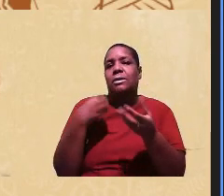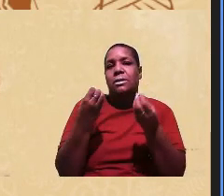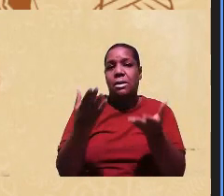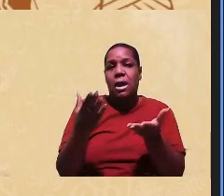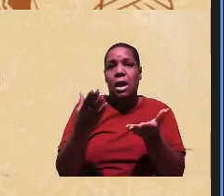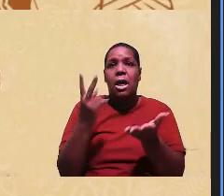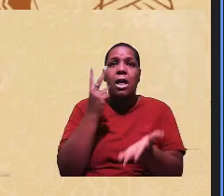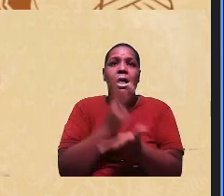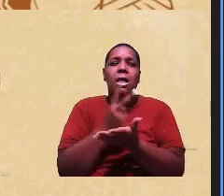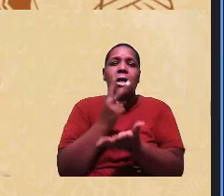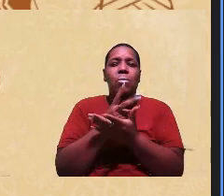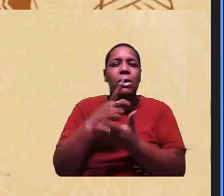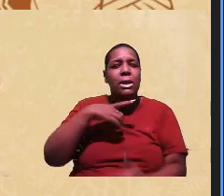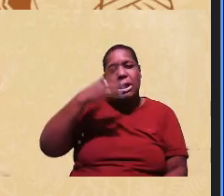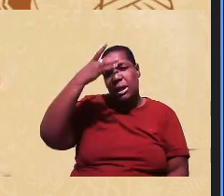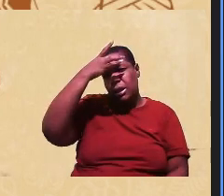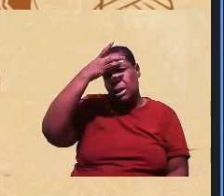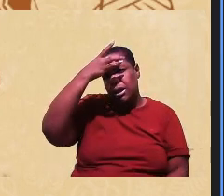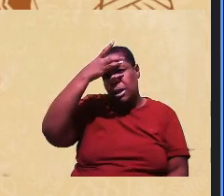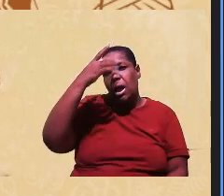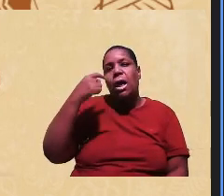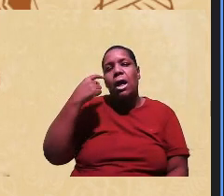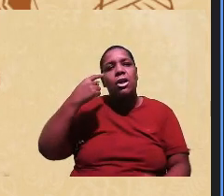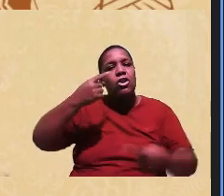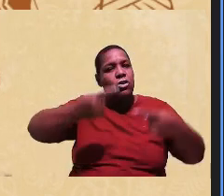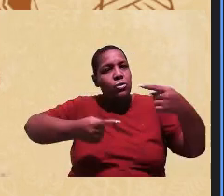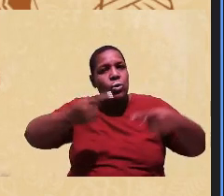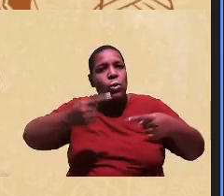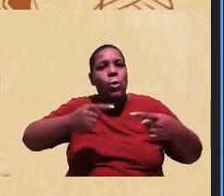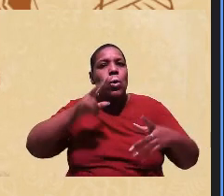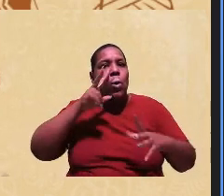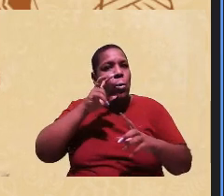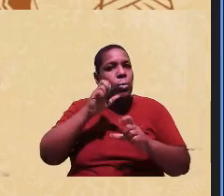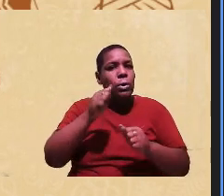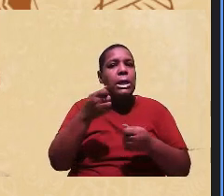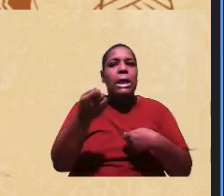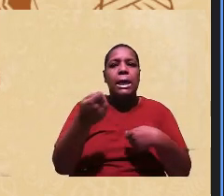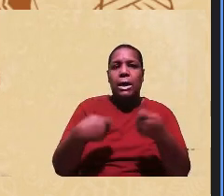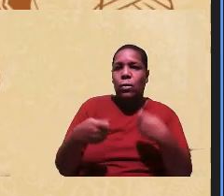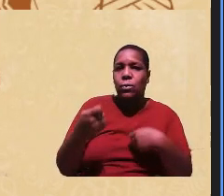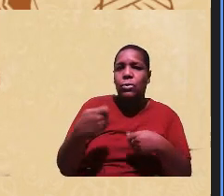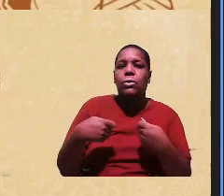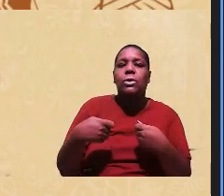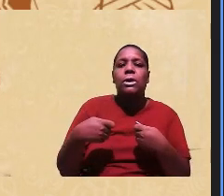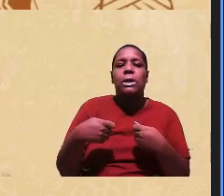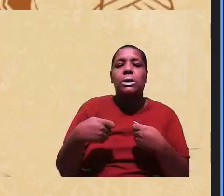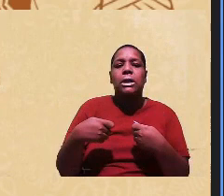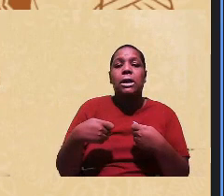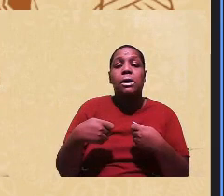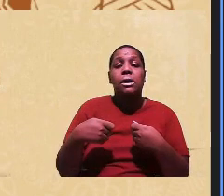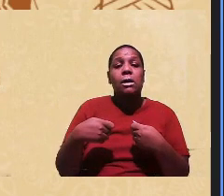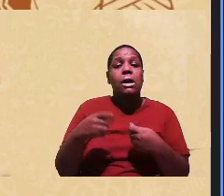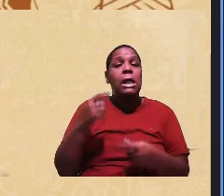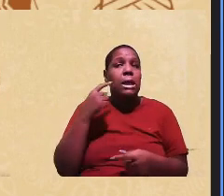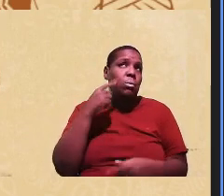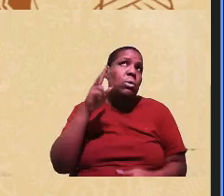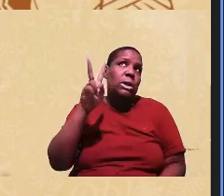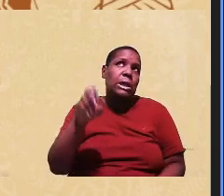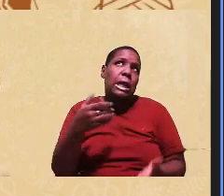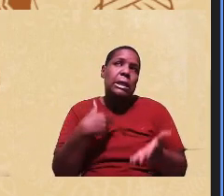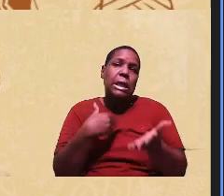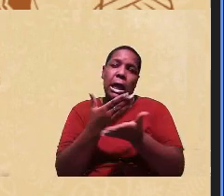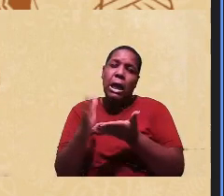de ter ciência que esse é um mecanismo de disputa de poder e controle podendo por vezes ser excludentes e